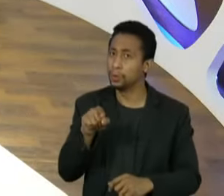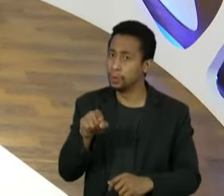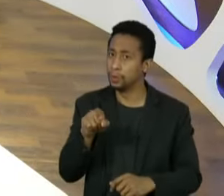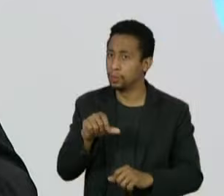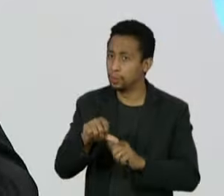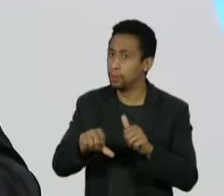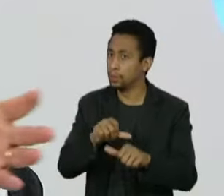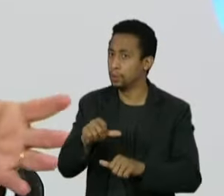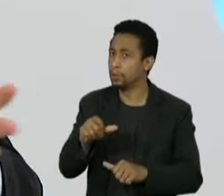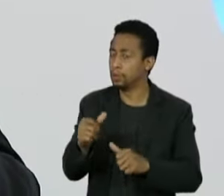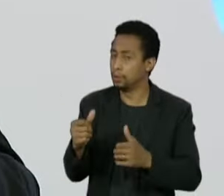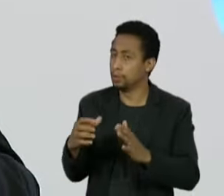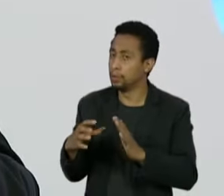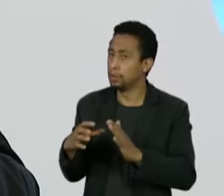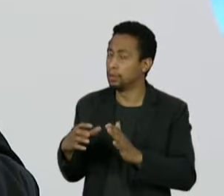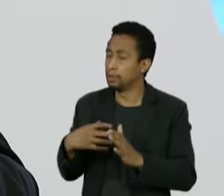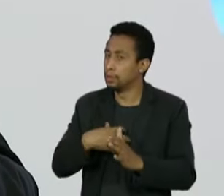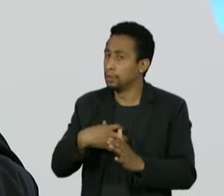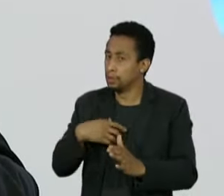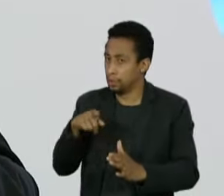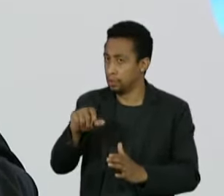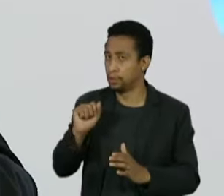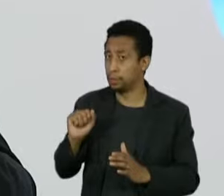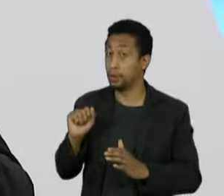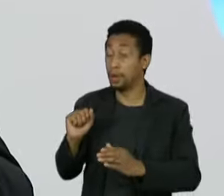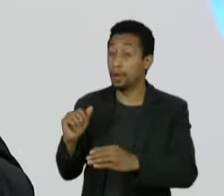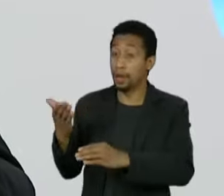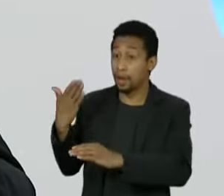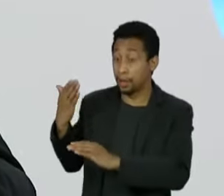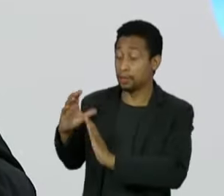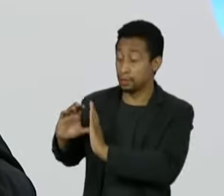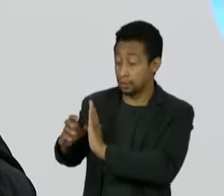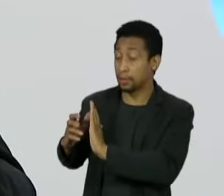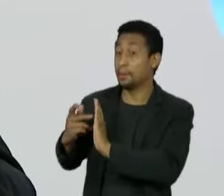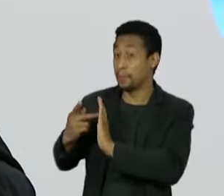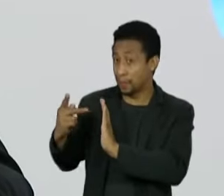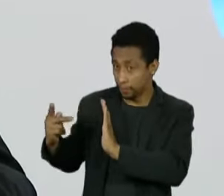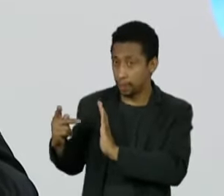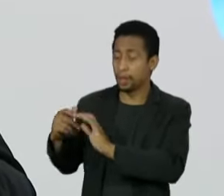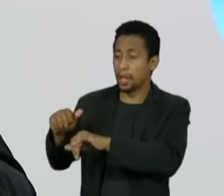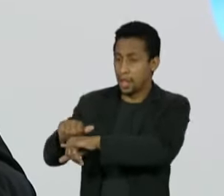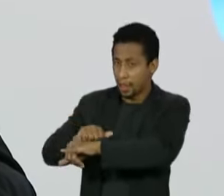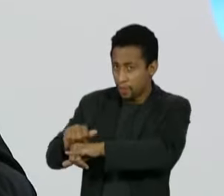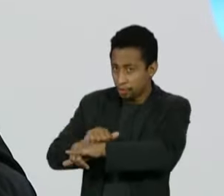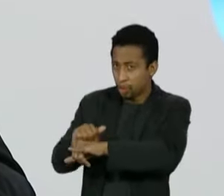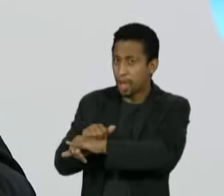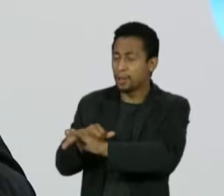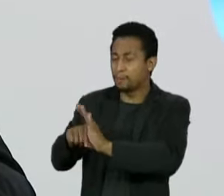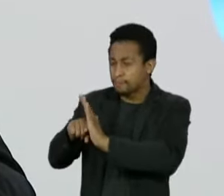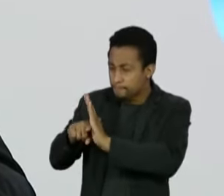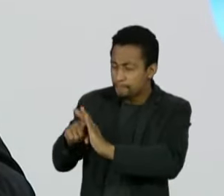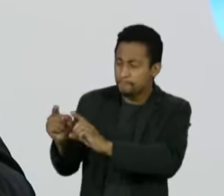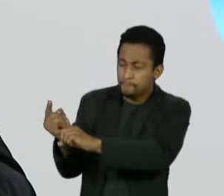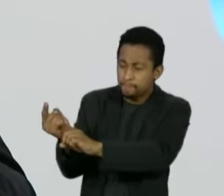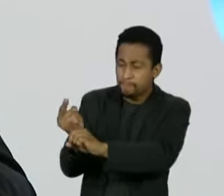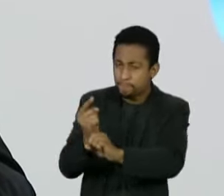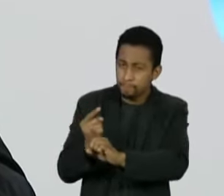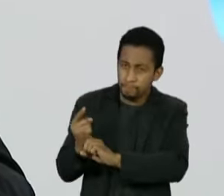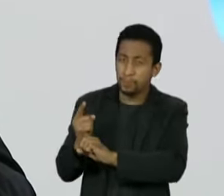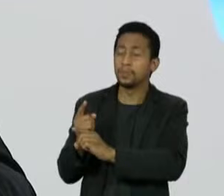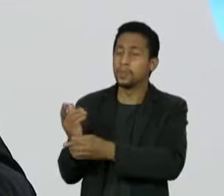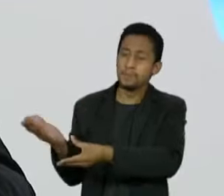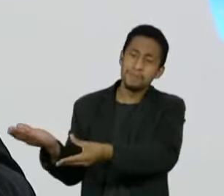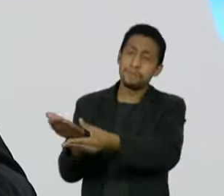você tem muito claramente uma redução de impacto daquilo que foi feito pela Lava Jato. E dentre essa movimentação você tem essa